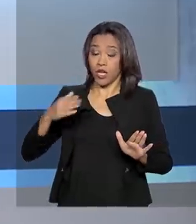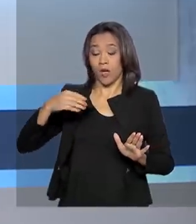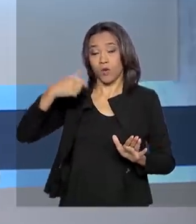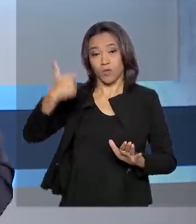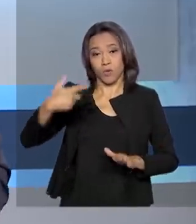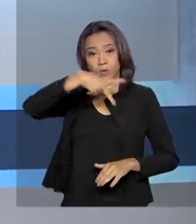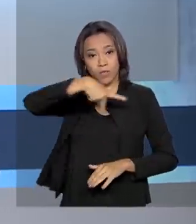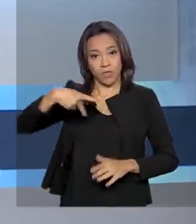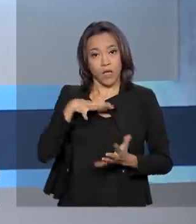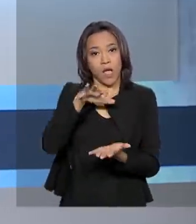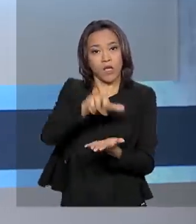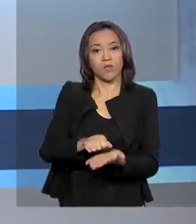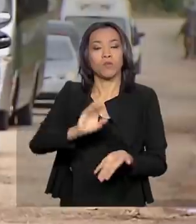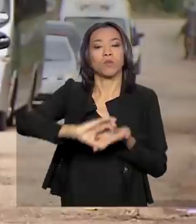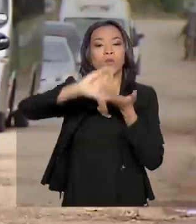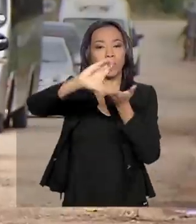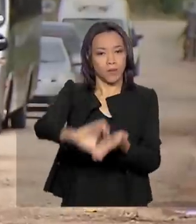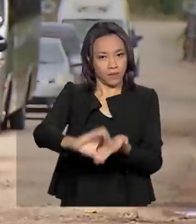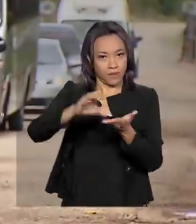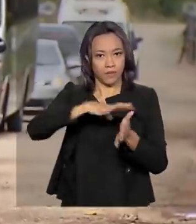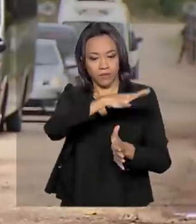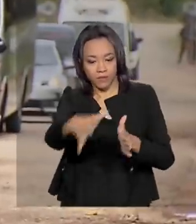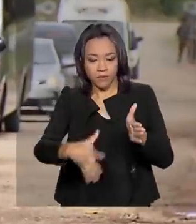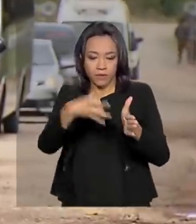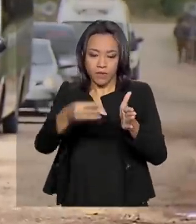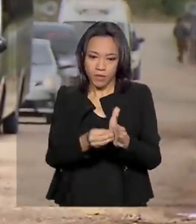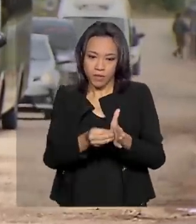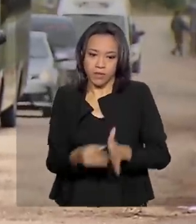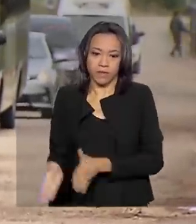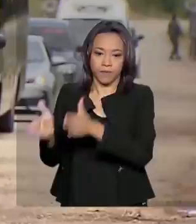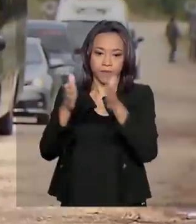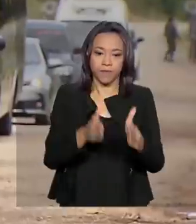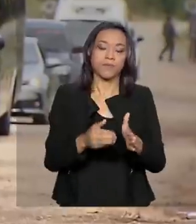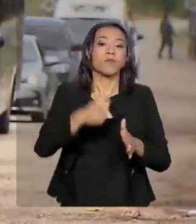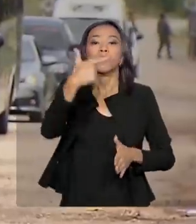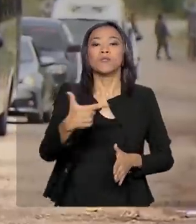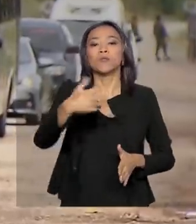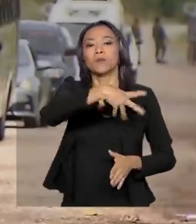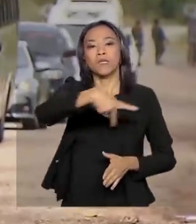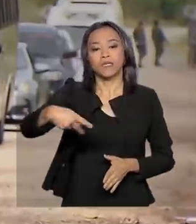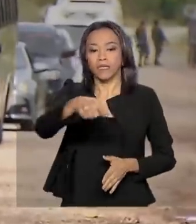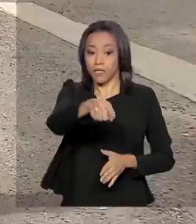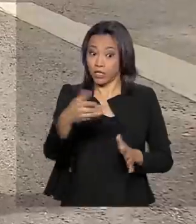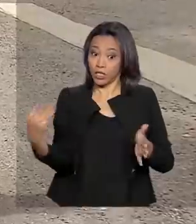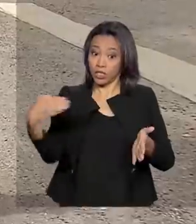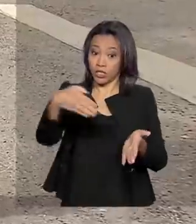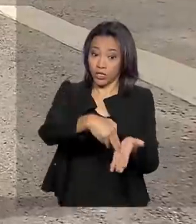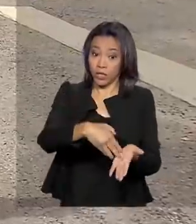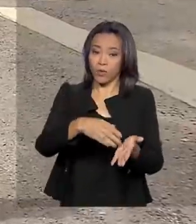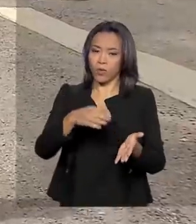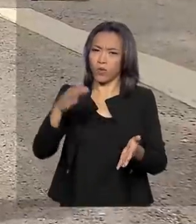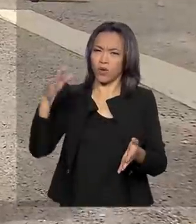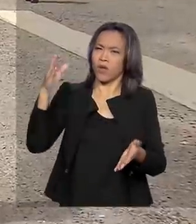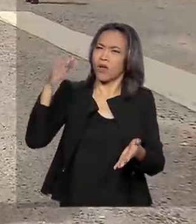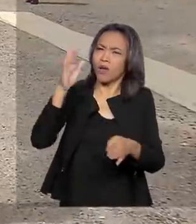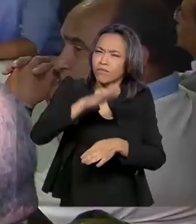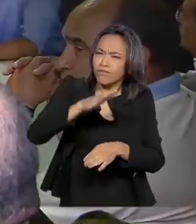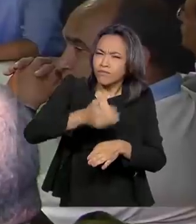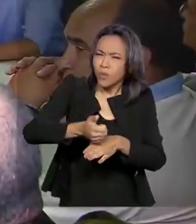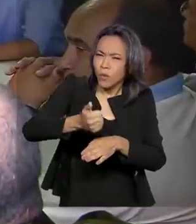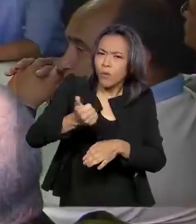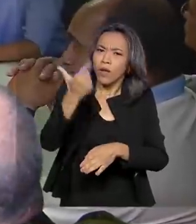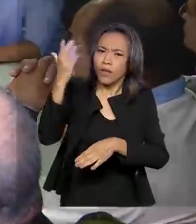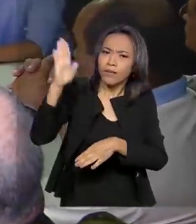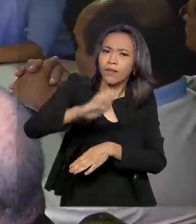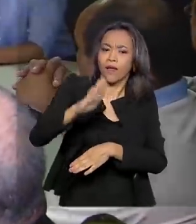Amazônia esta semana. O vice-presidente Hamilton Mourão chegou a Pacaraima no fim da manhã. Foi recebido com honras militares.